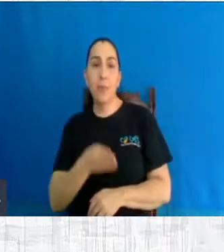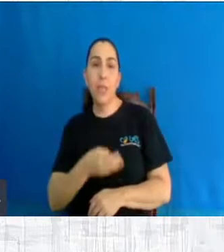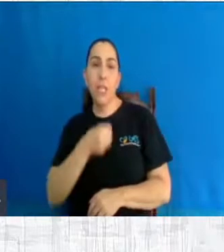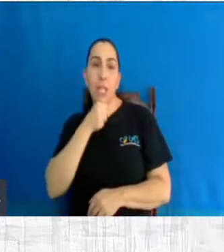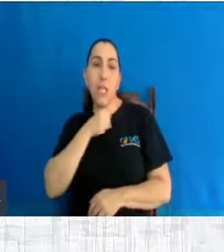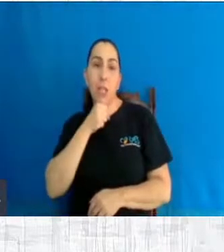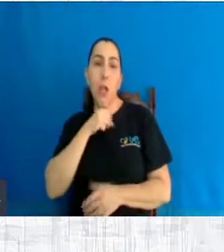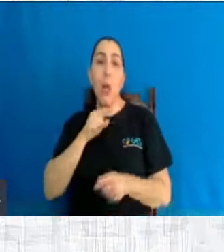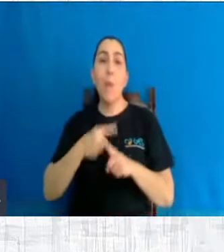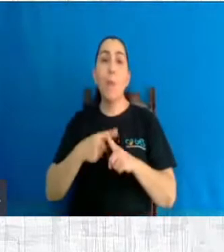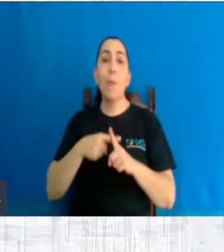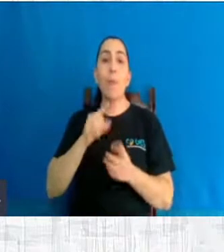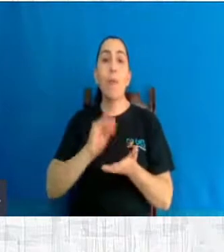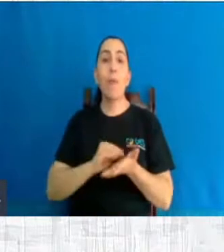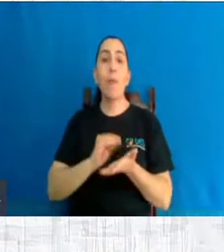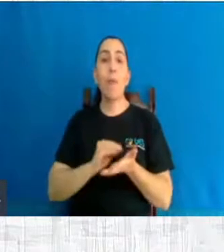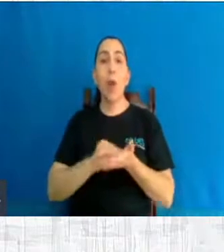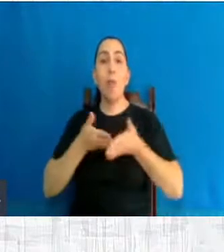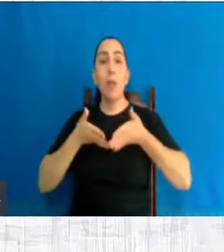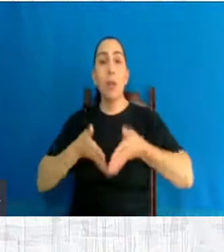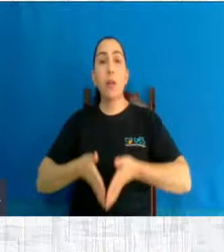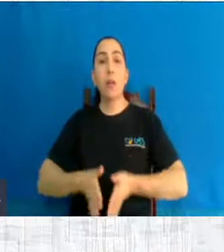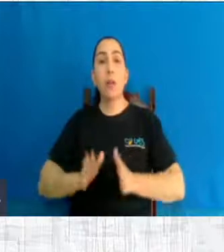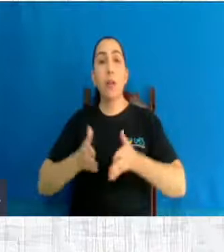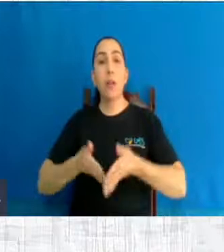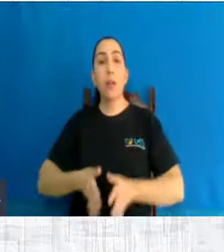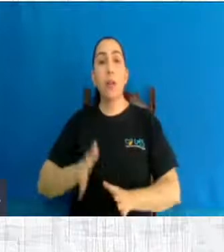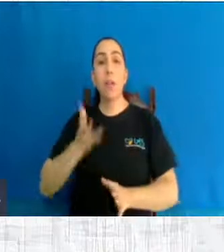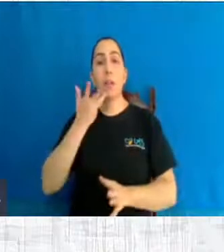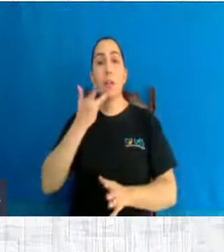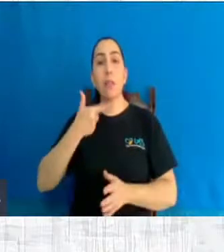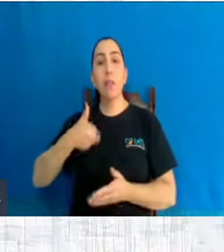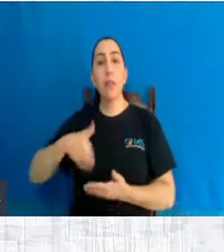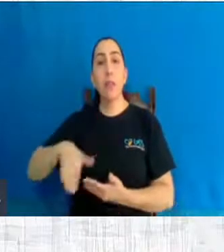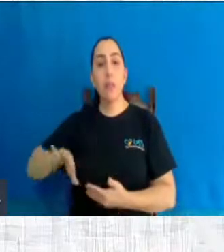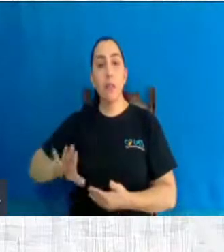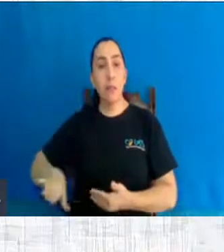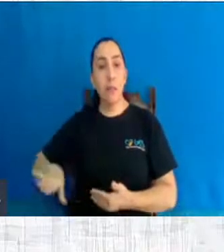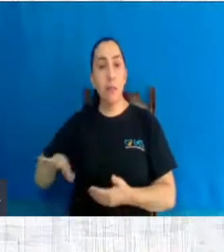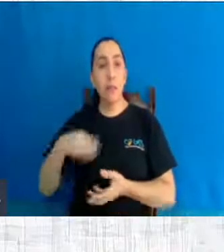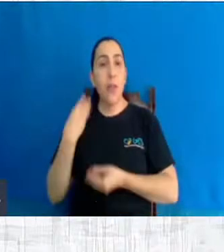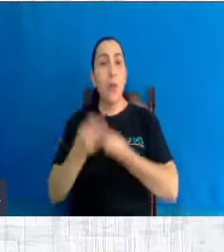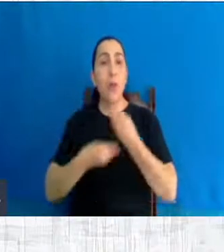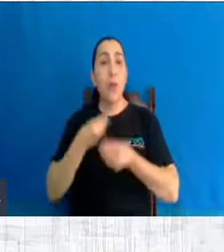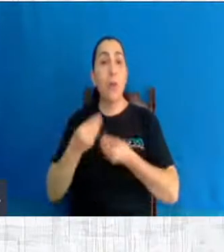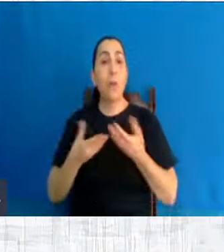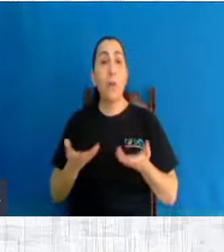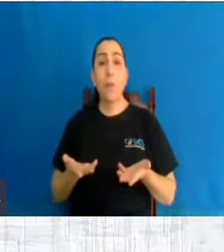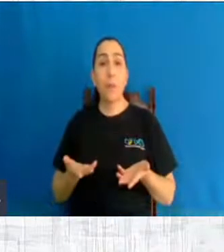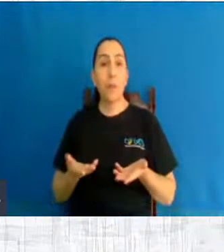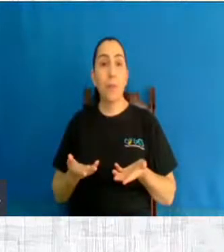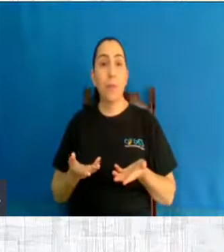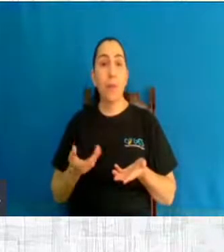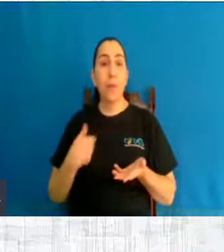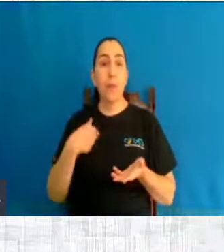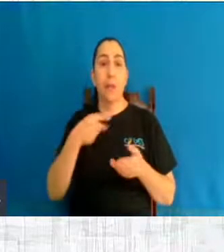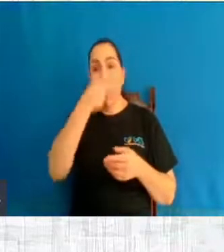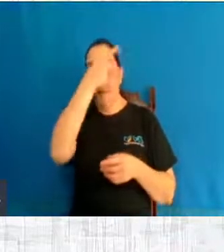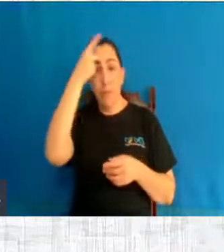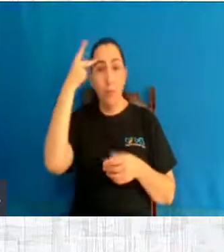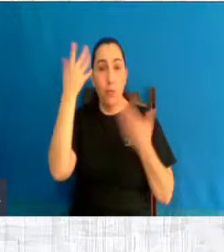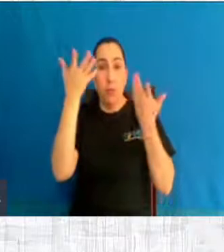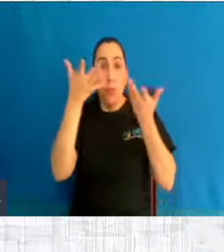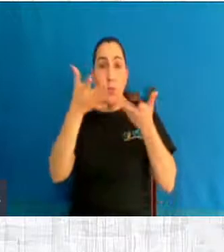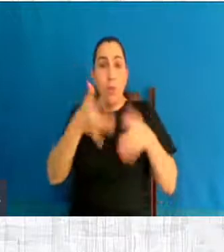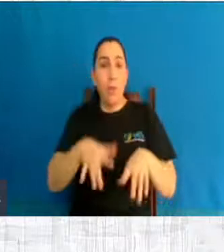crianças. Tem que, pelo contrário, tem que manter um nível adequado para poder... Porque as pessoas estão vivendo mais também, não é? E